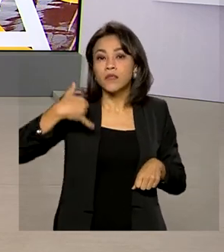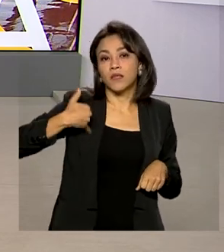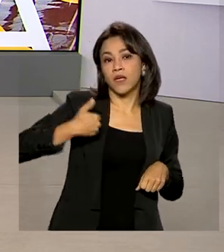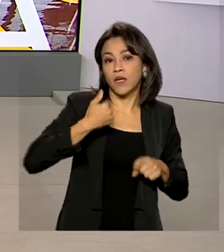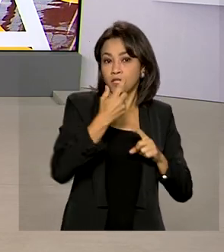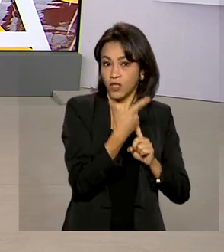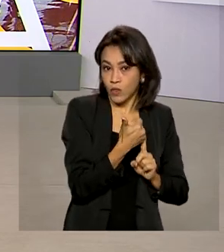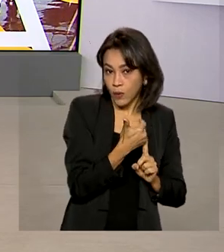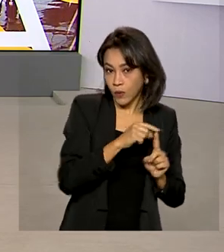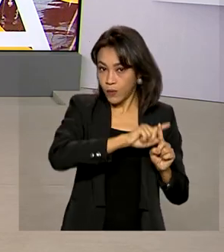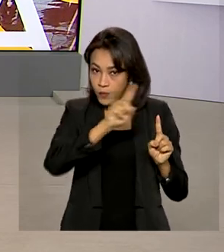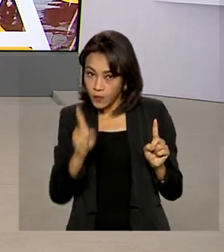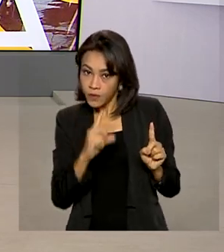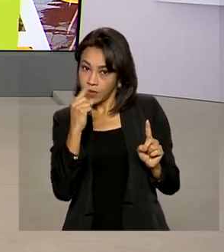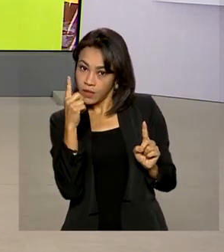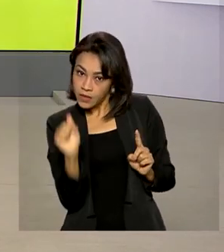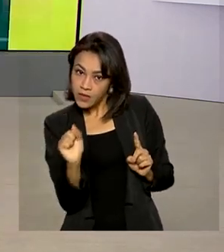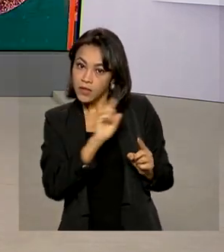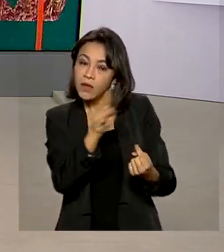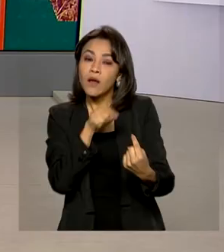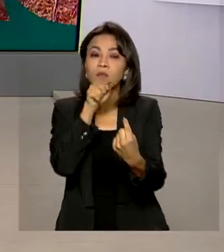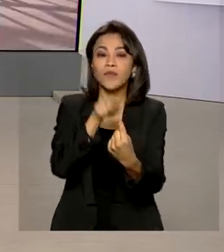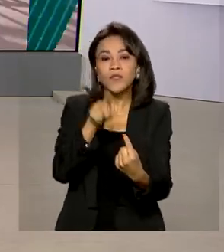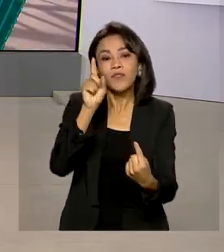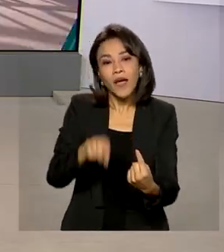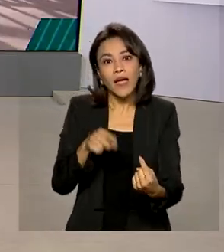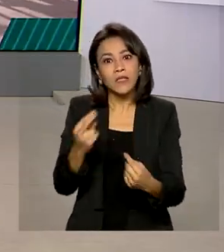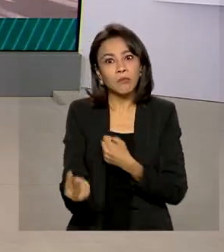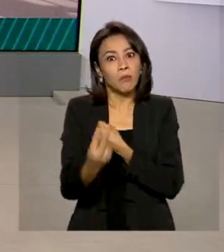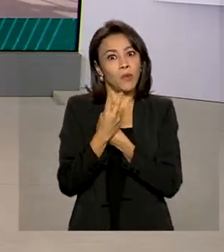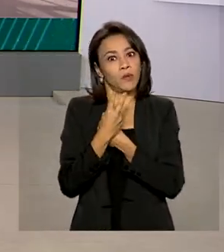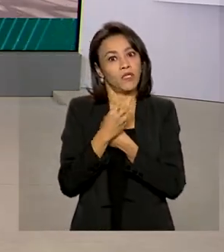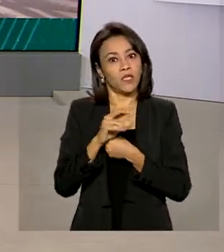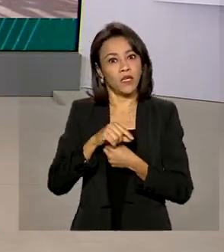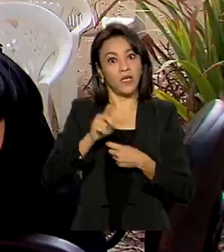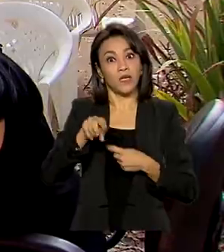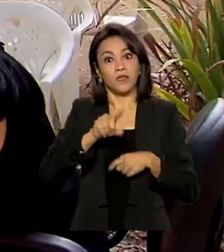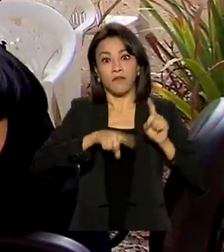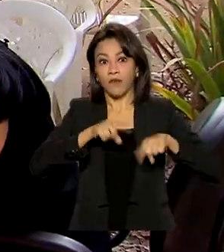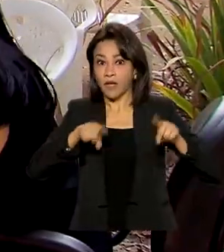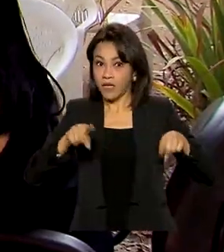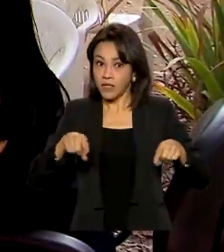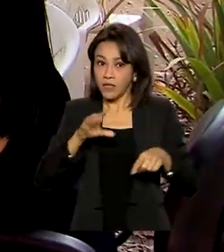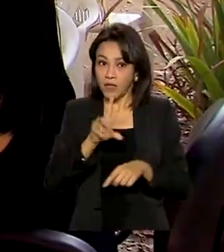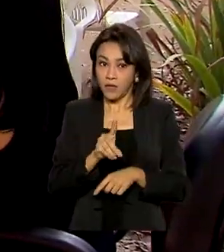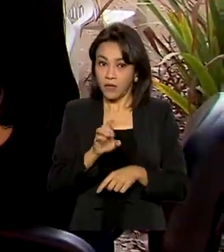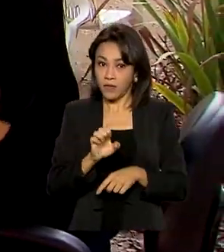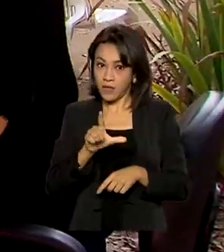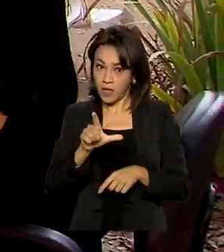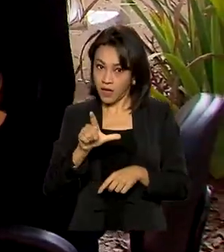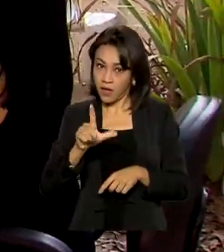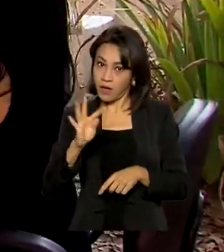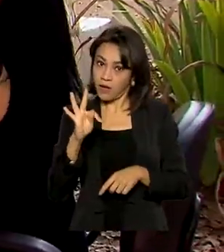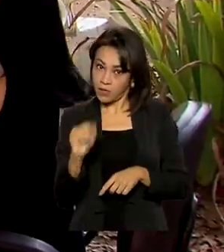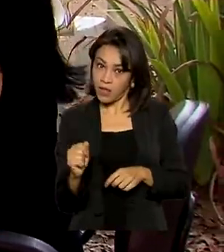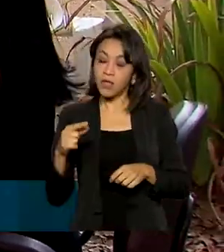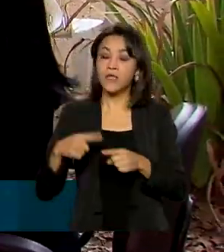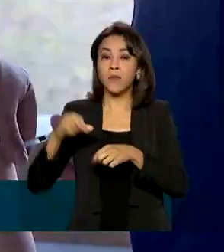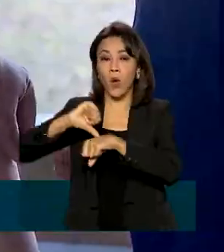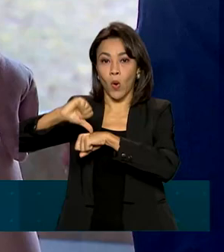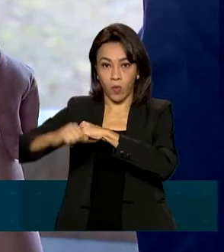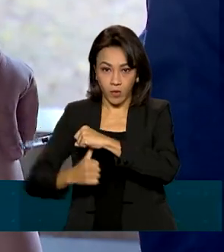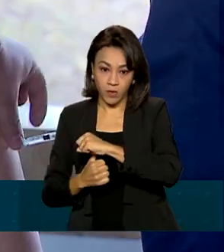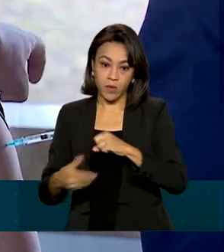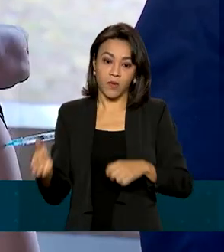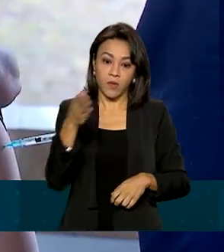anos. A meta é ajudar na proteção das variantes Delta e Omicron. A orientação vale para quem tem entre